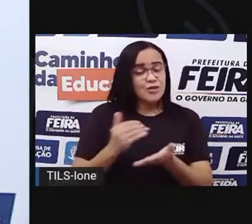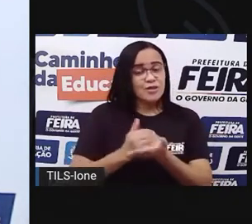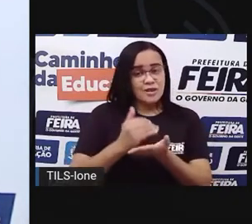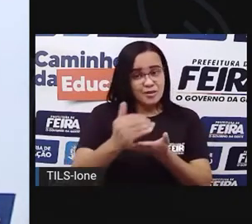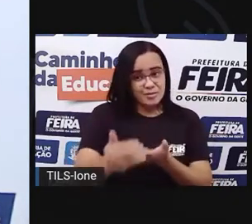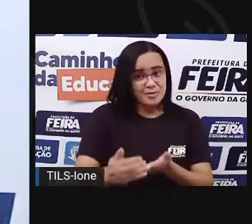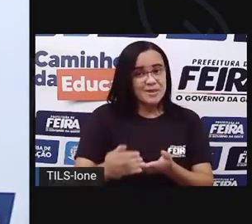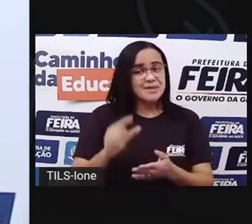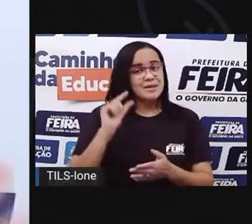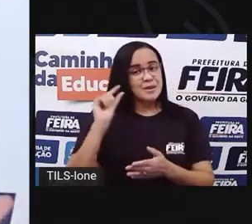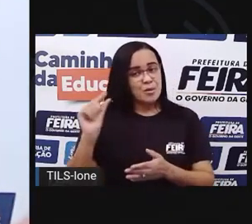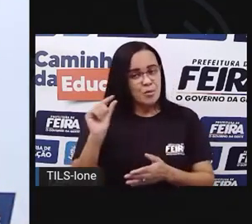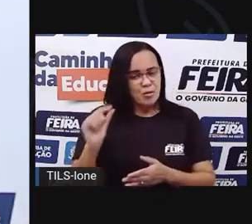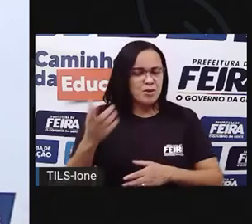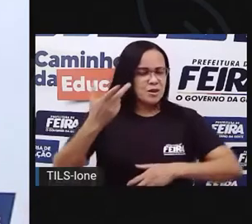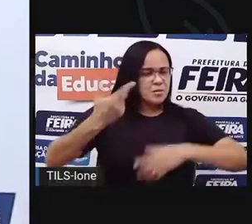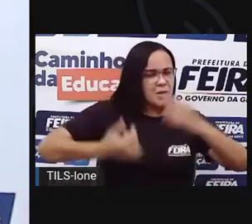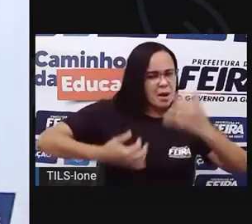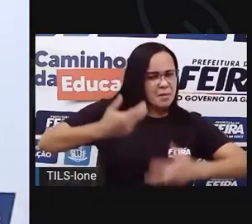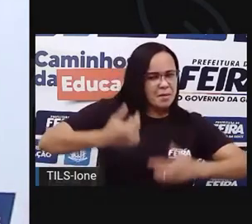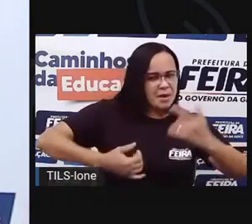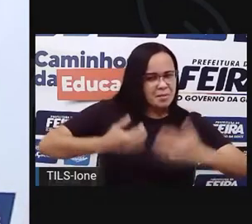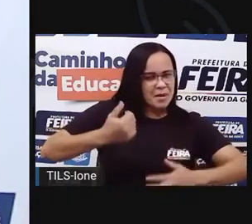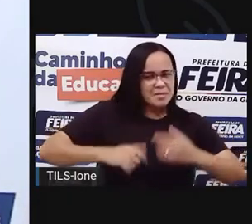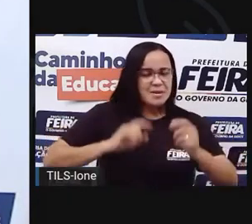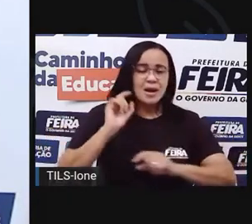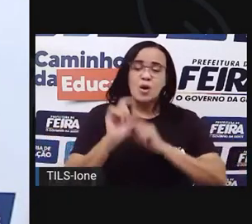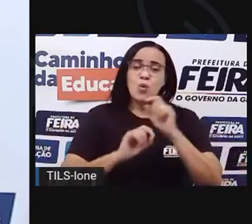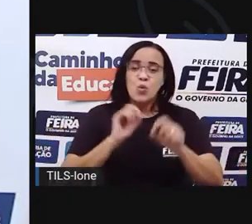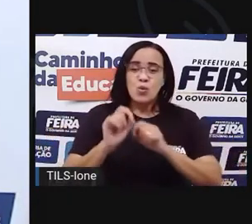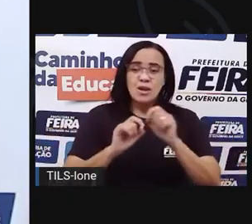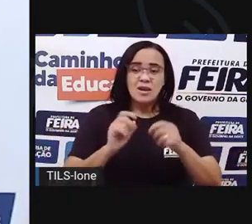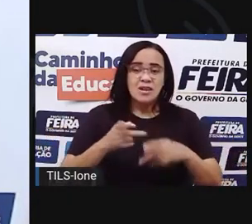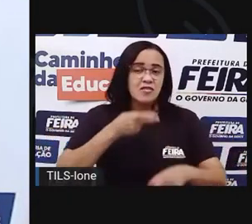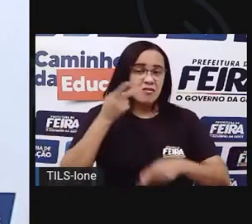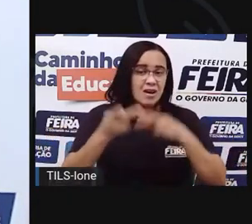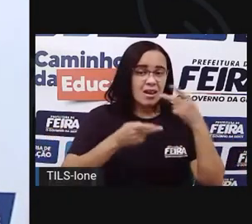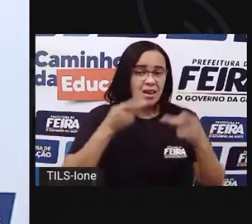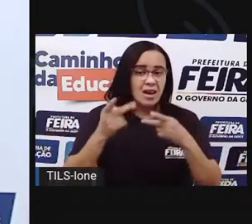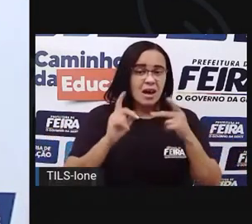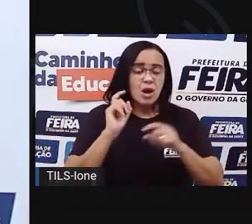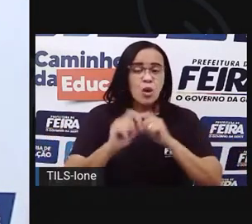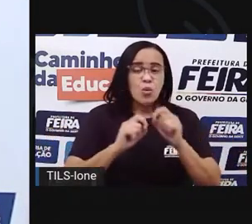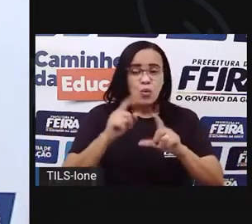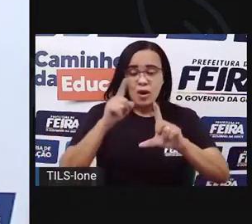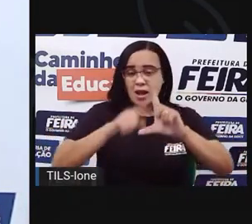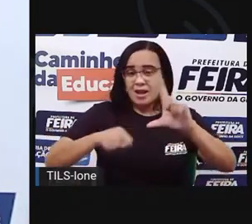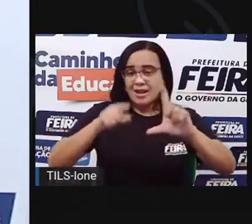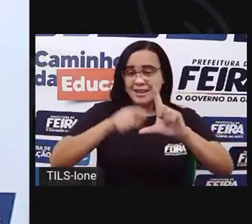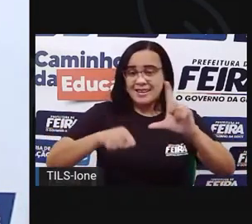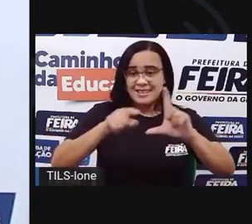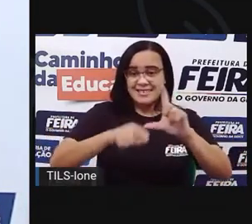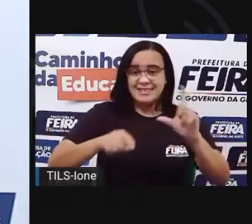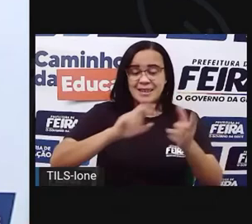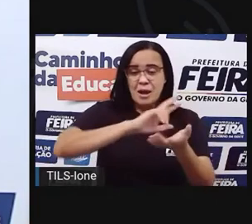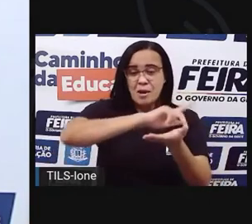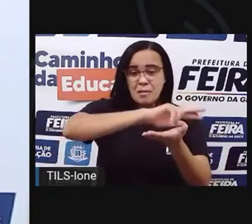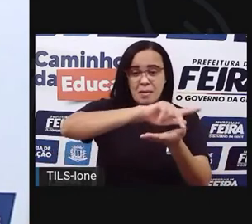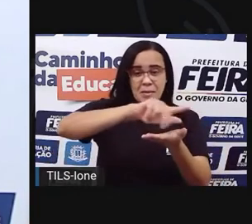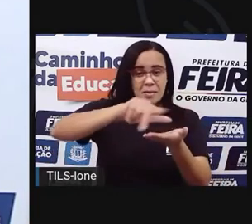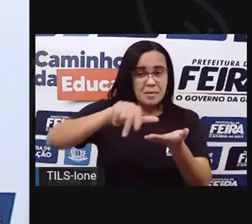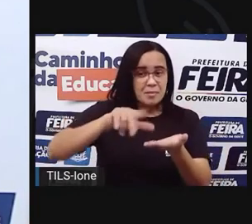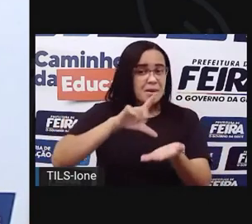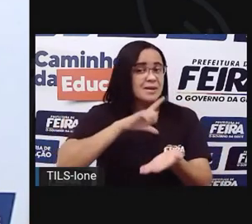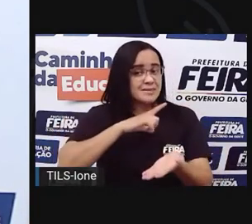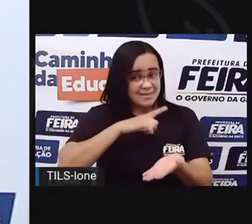hoje, né? A não vai falar de transporte apenas, a gente vai falar das letras. Olha só o tema da nossa aula de hoje.